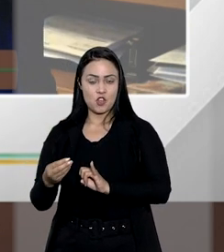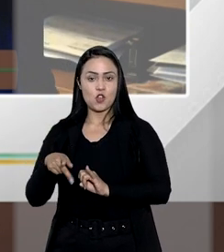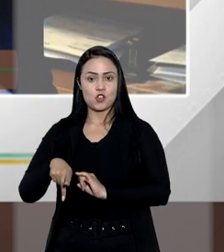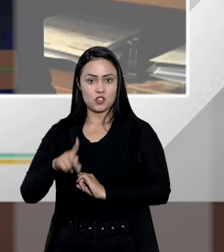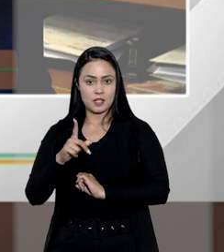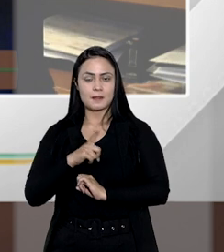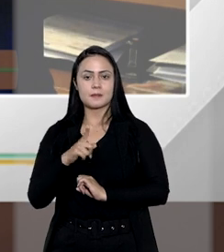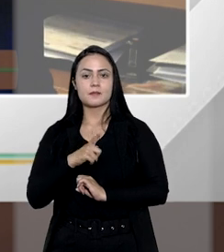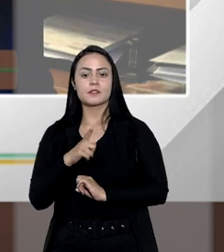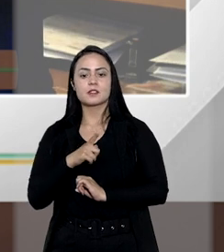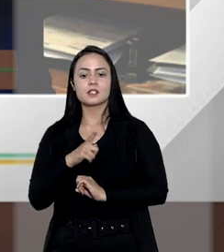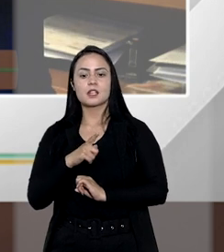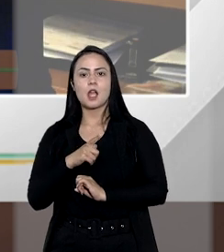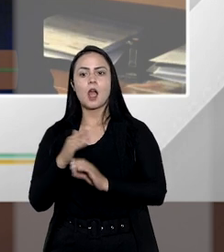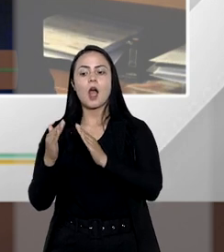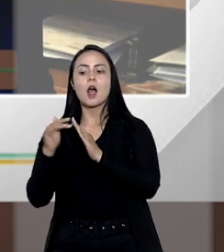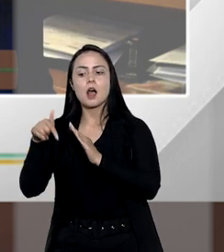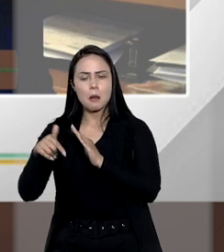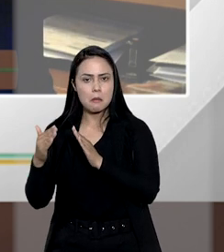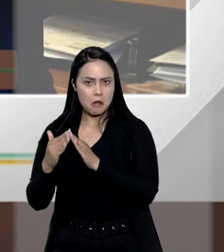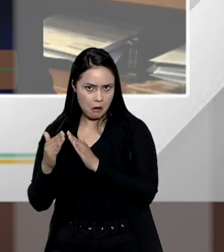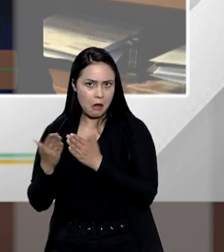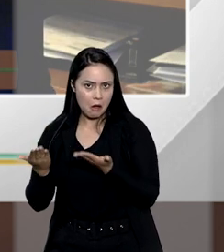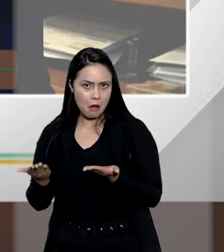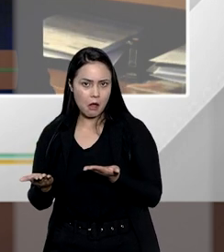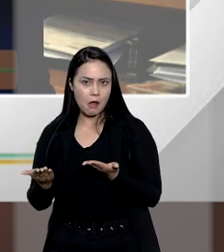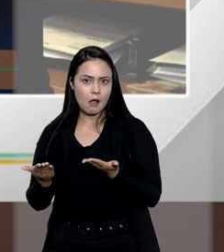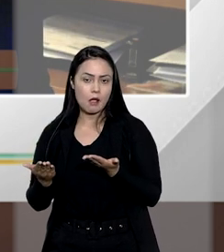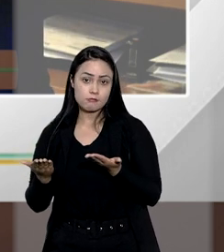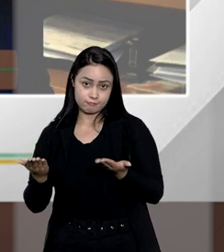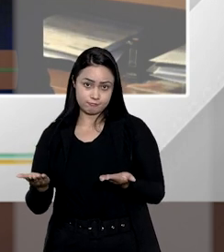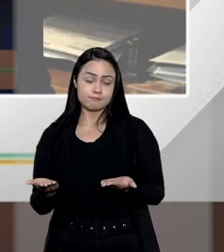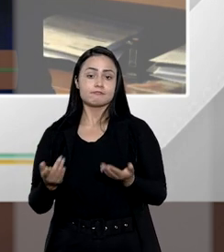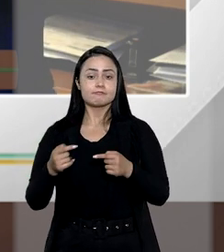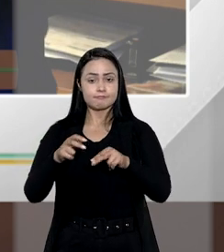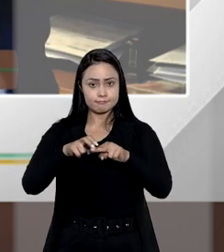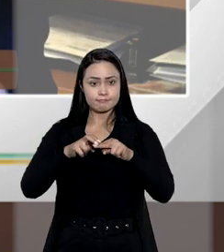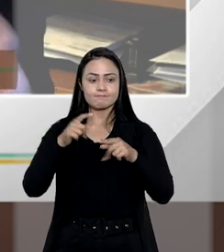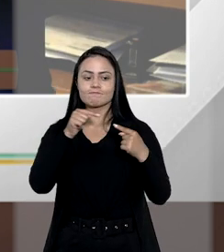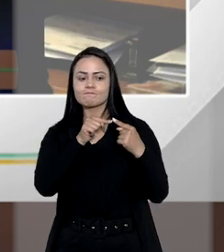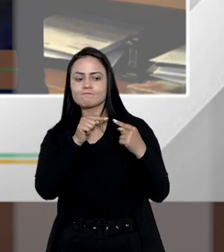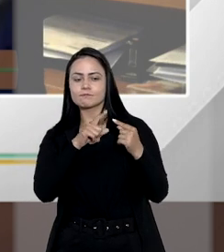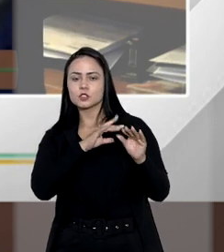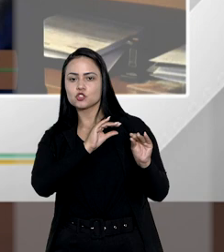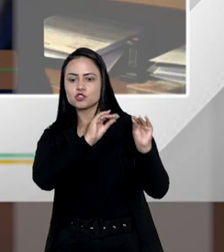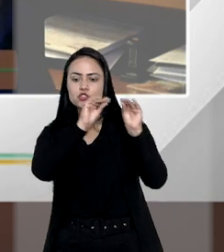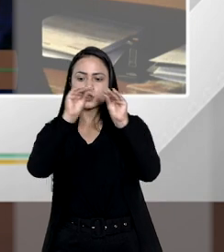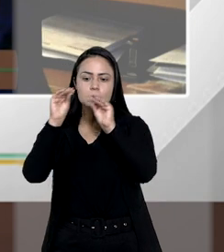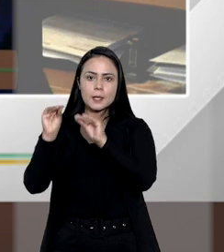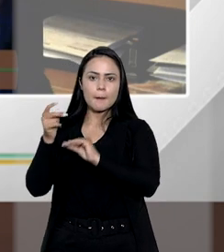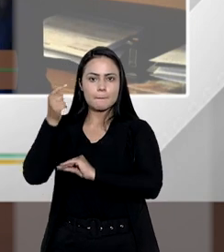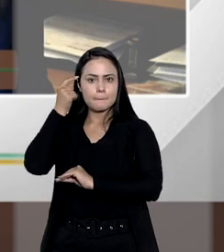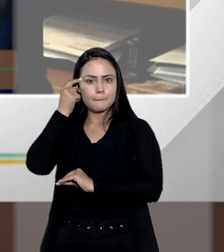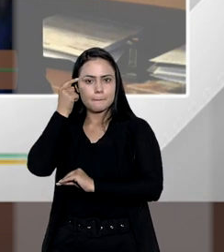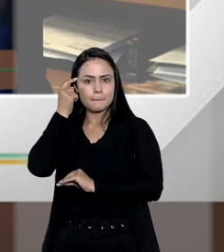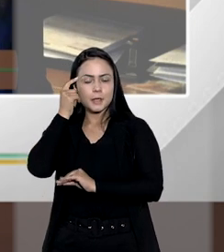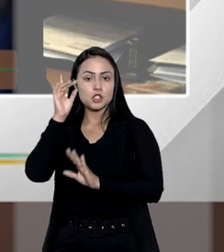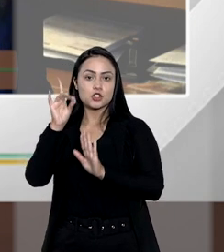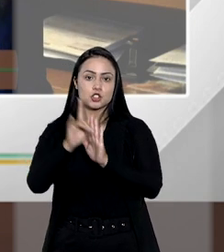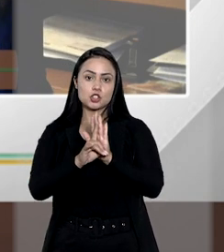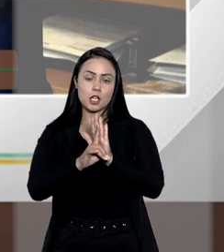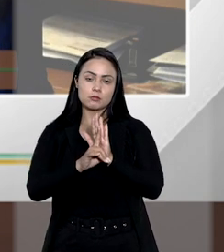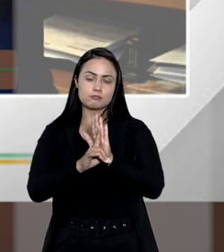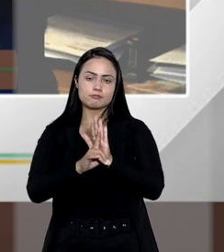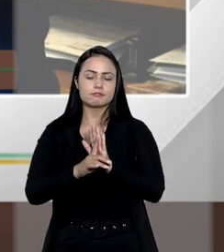continuassem tendo um teto onde morar então nesse sentido é que nós temos que direcionar o pensamento do direito